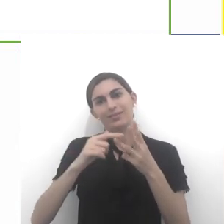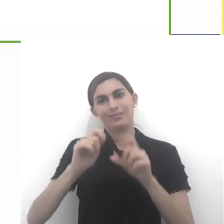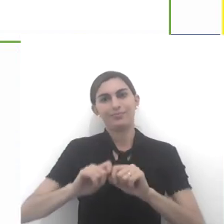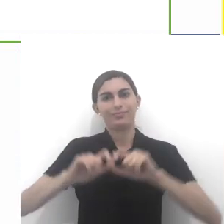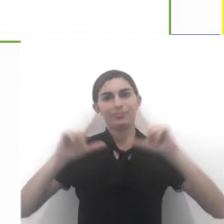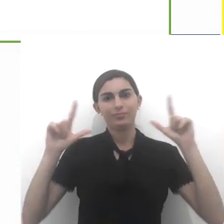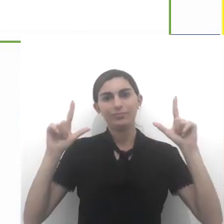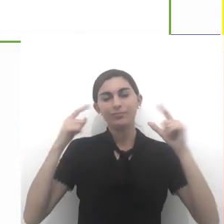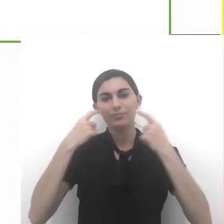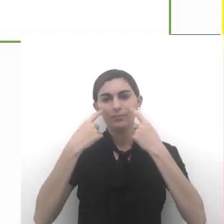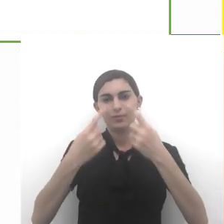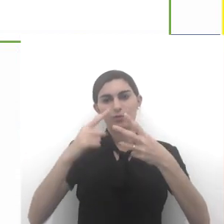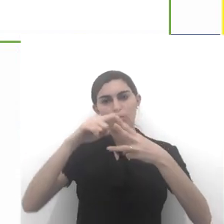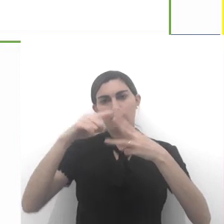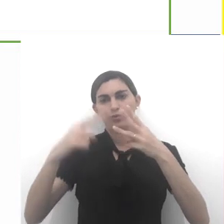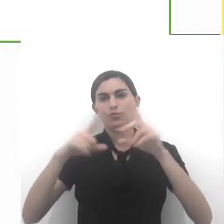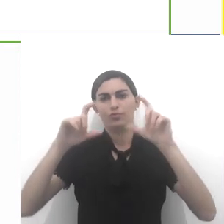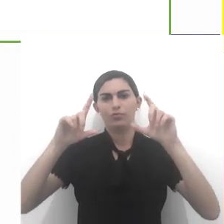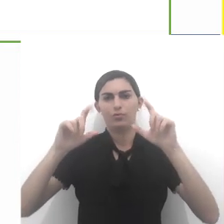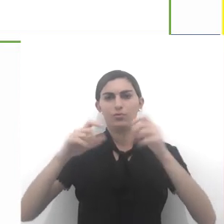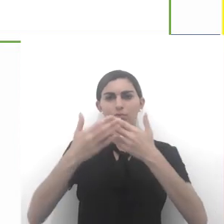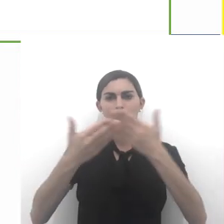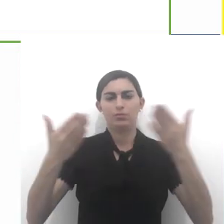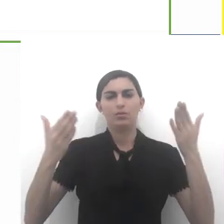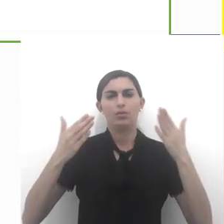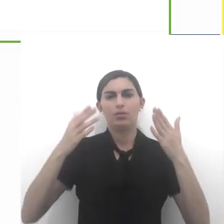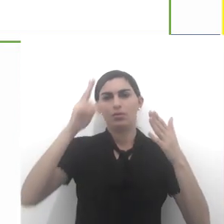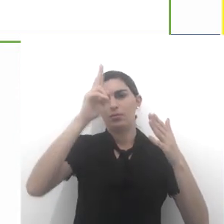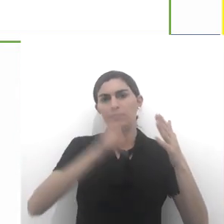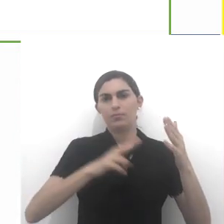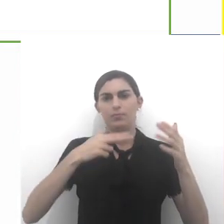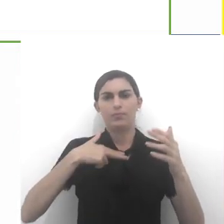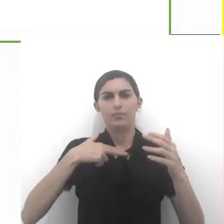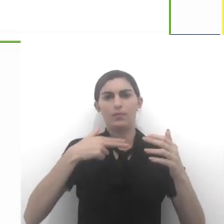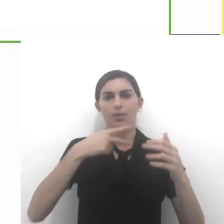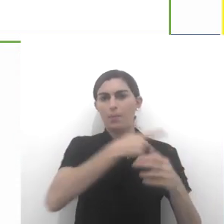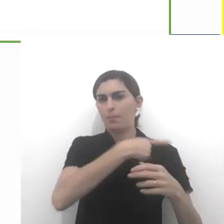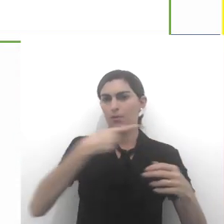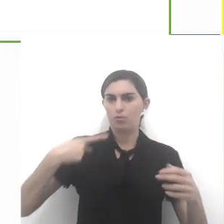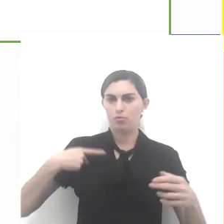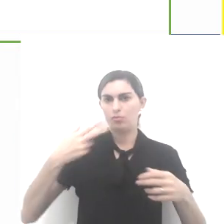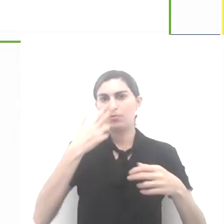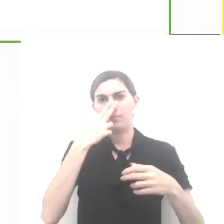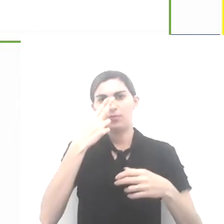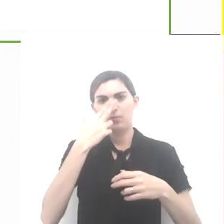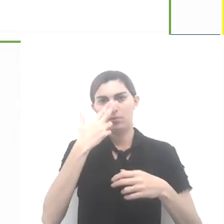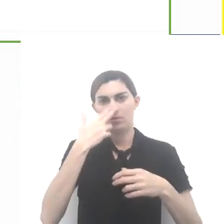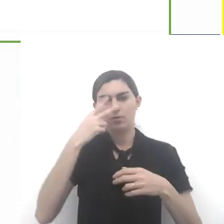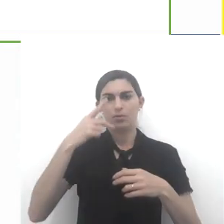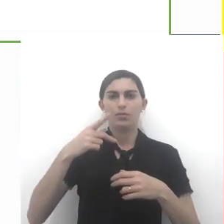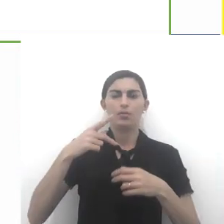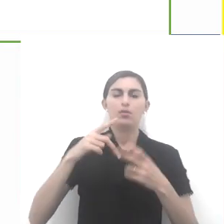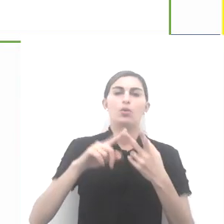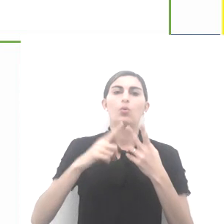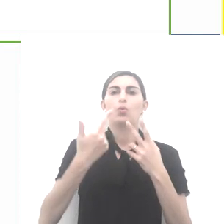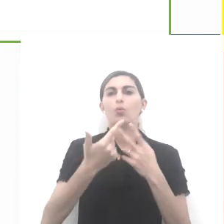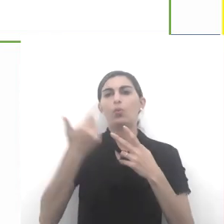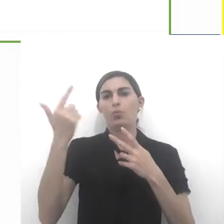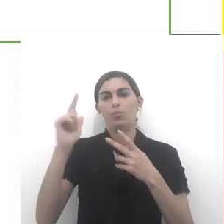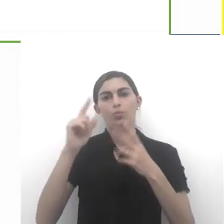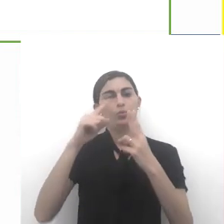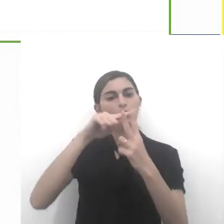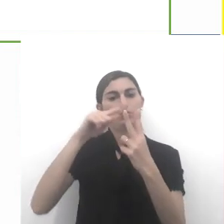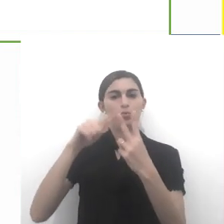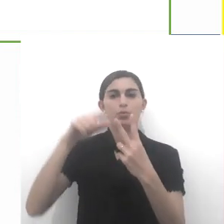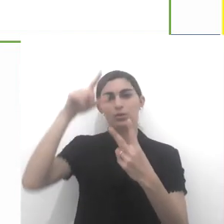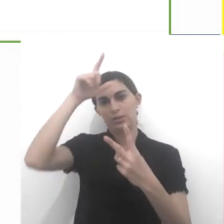tela nós vemos aqui duas imagens, uma de um pastor evangélico de uma igreja protestante e